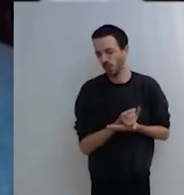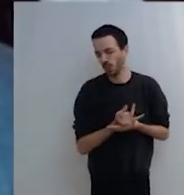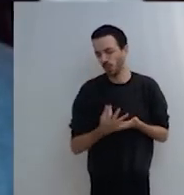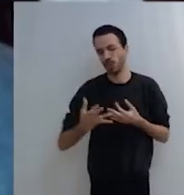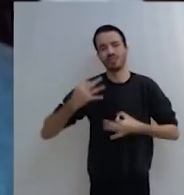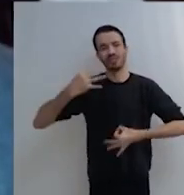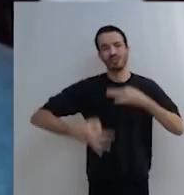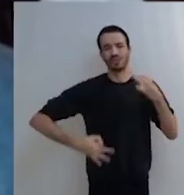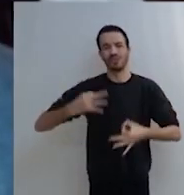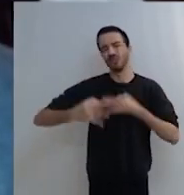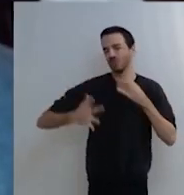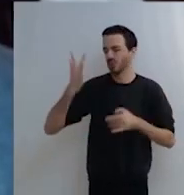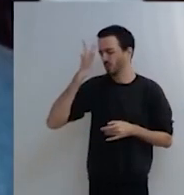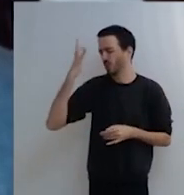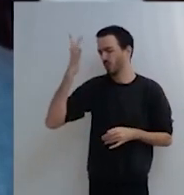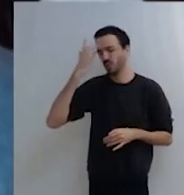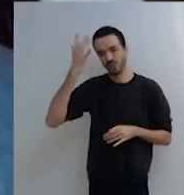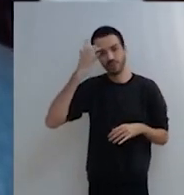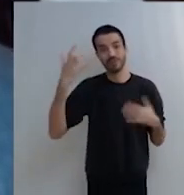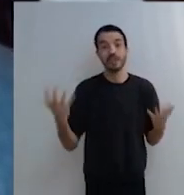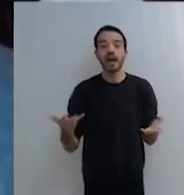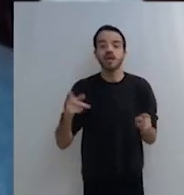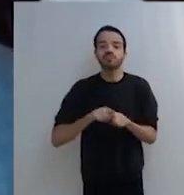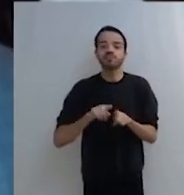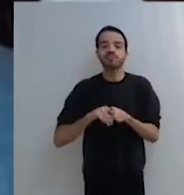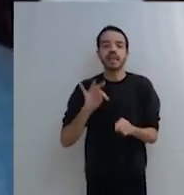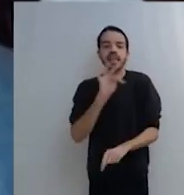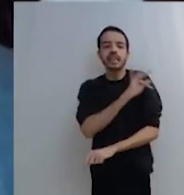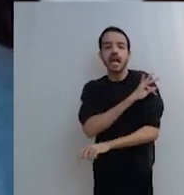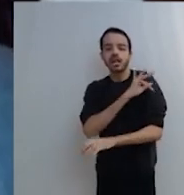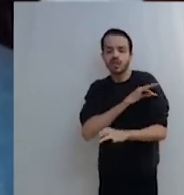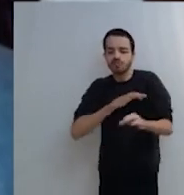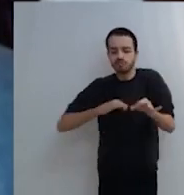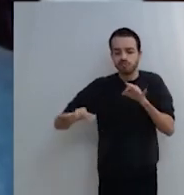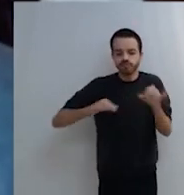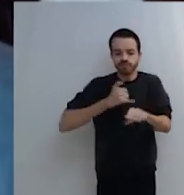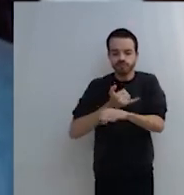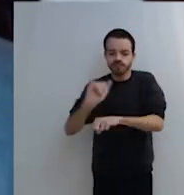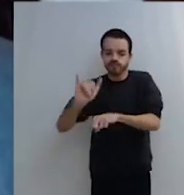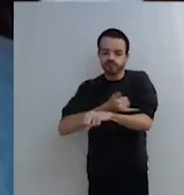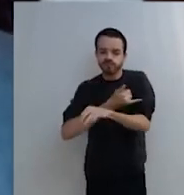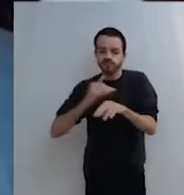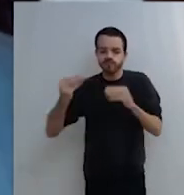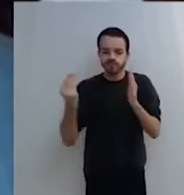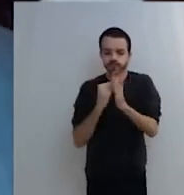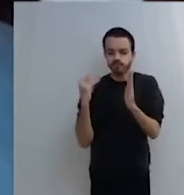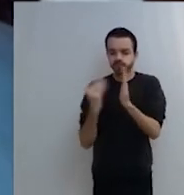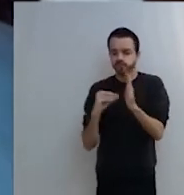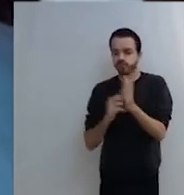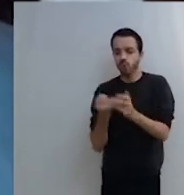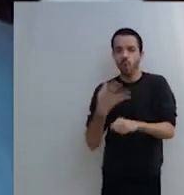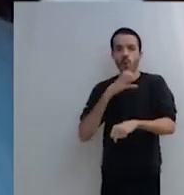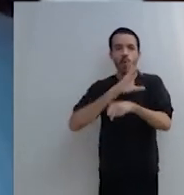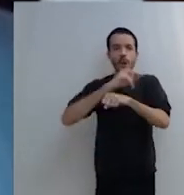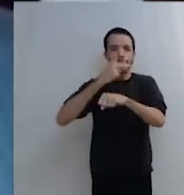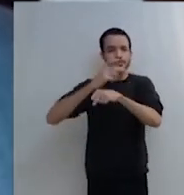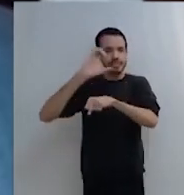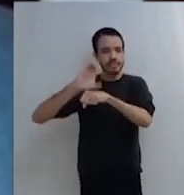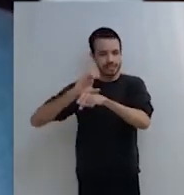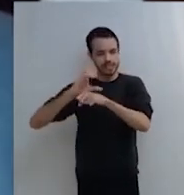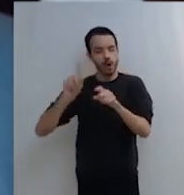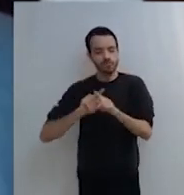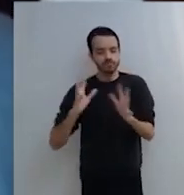técnicas de decisão, que foram introduzidas especialmente pelo Código de Processo Civil, um aperfeiçoamento